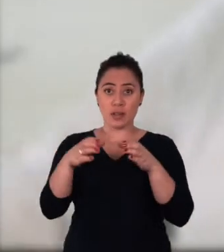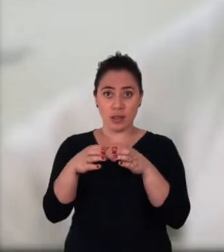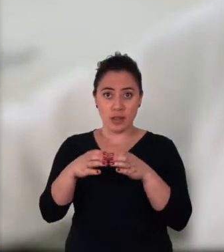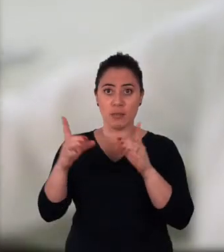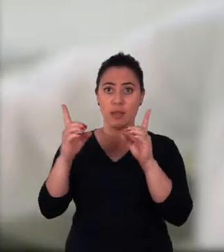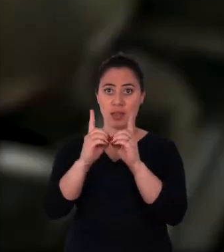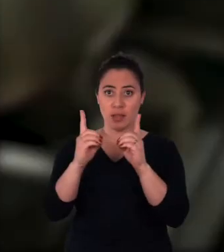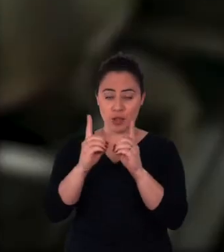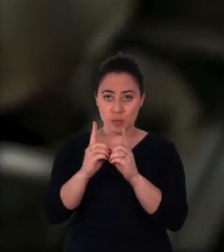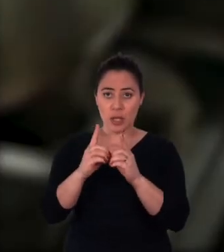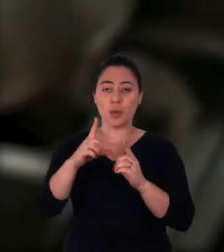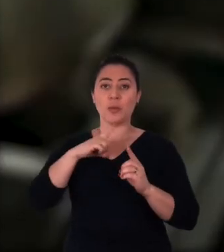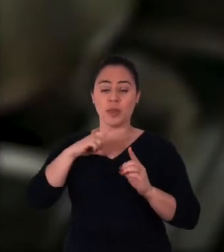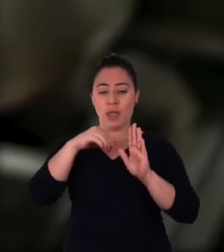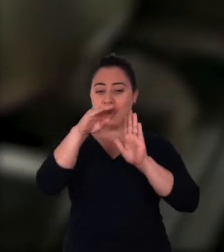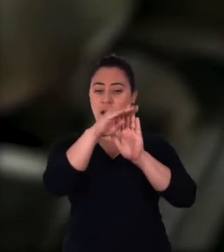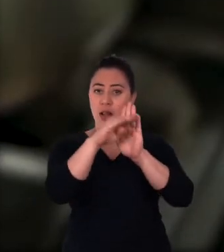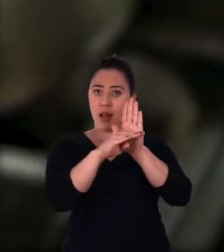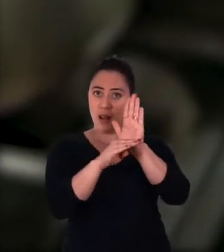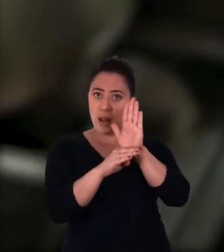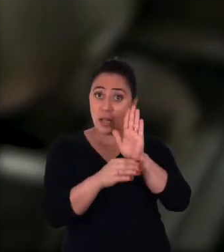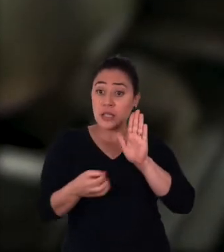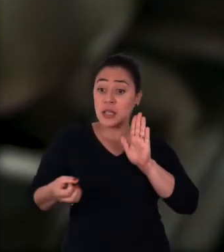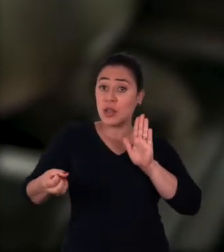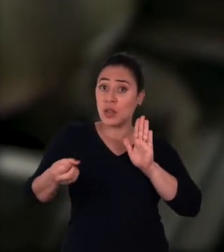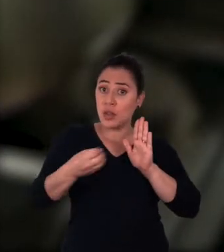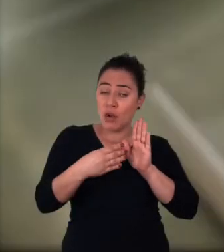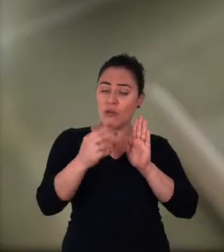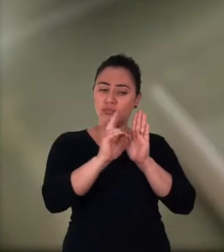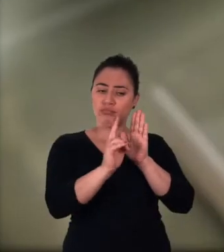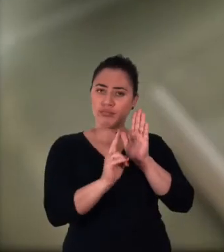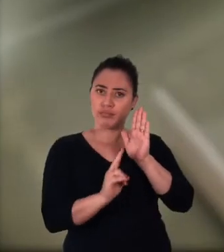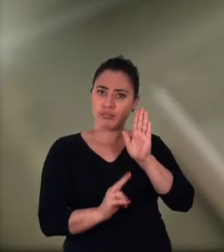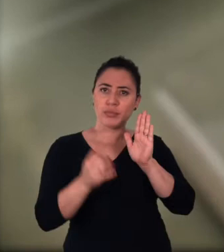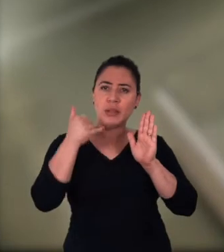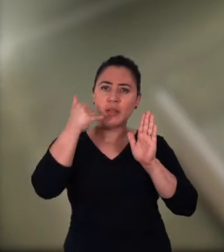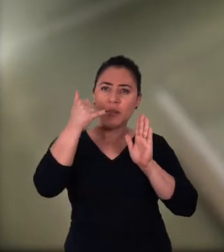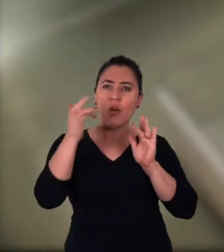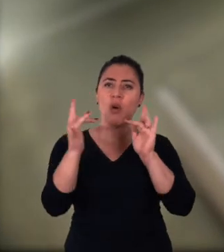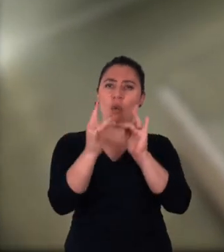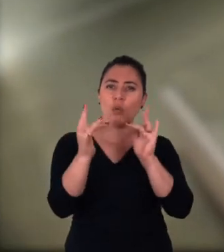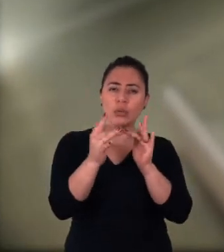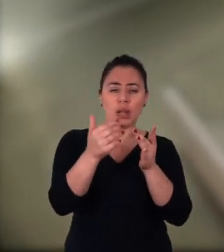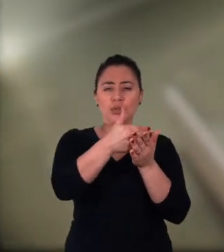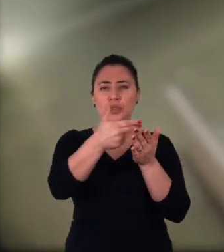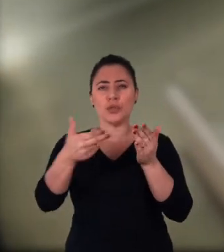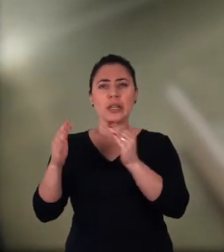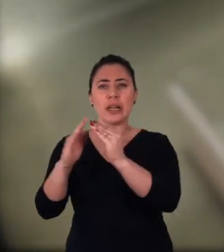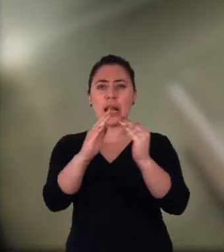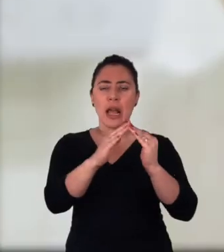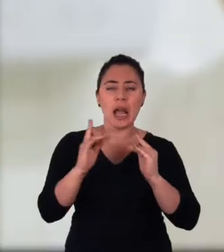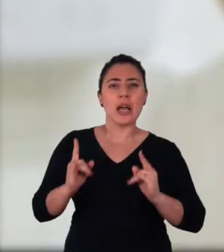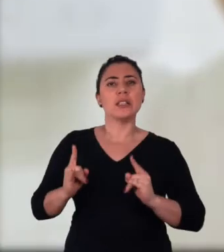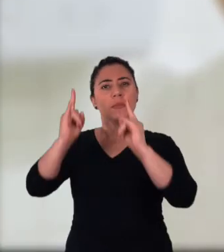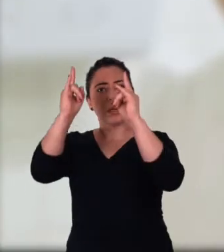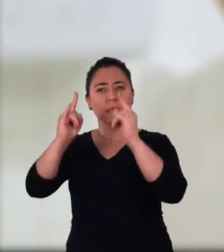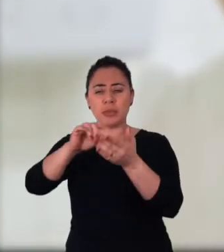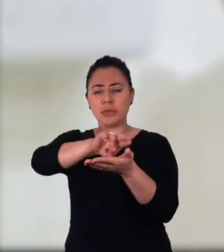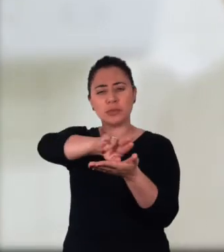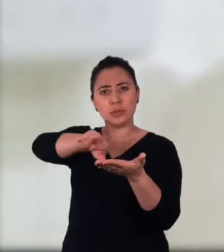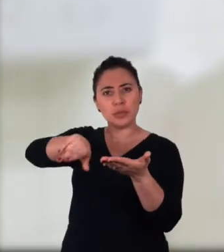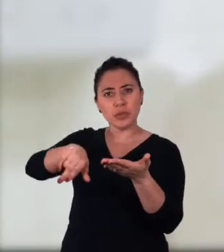disponibilizamos uma lista atualizada com contatos de casas, apartamentos e